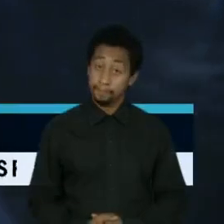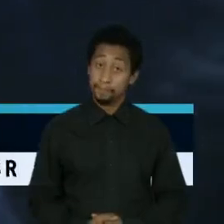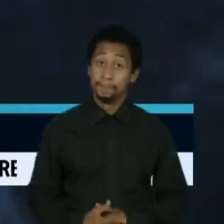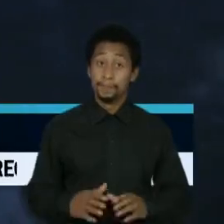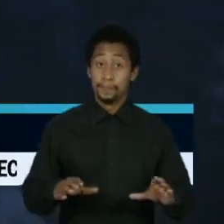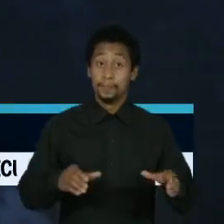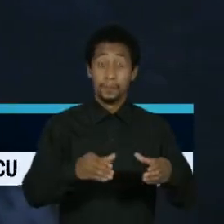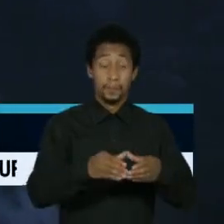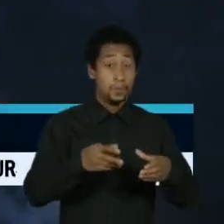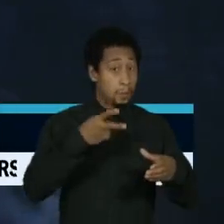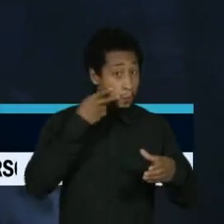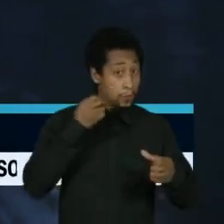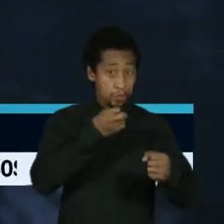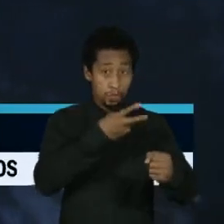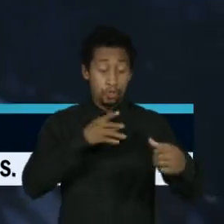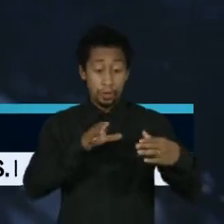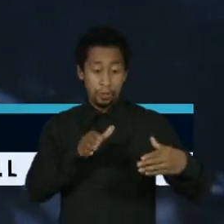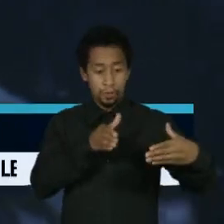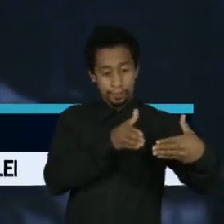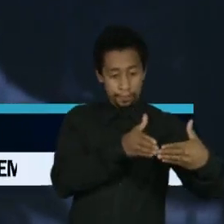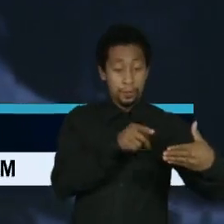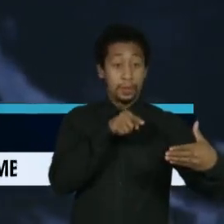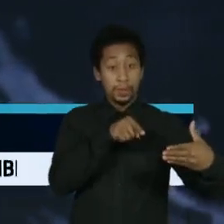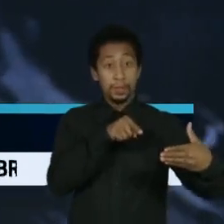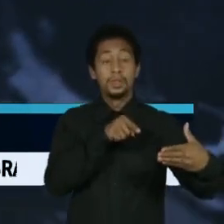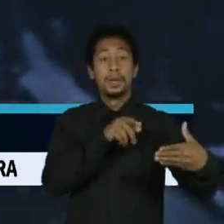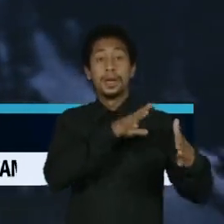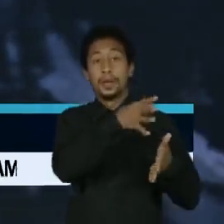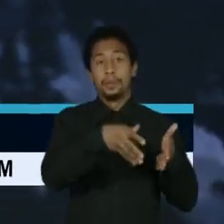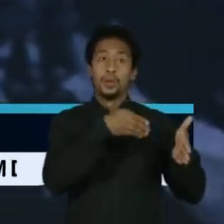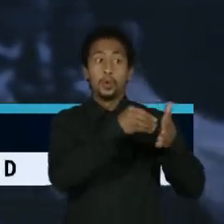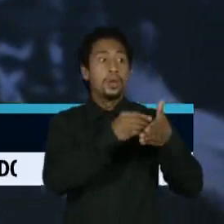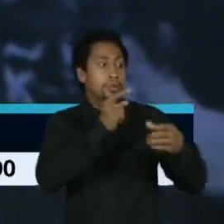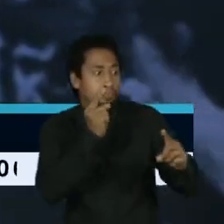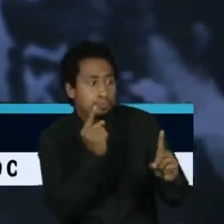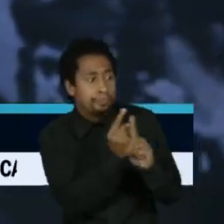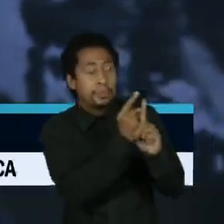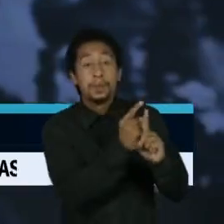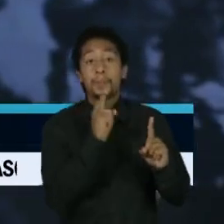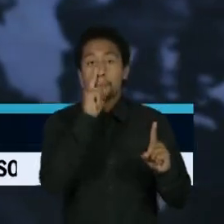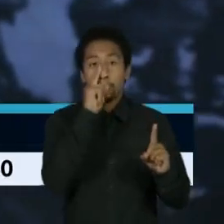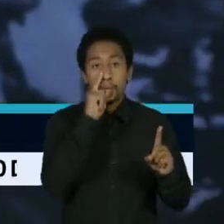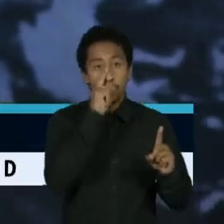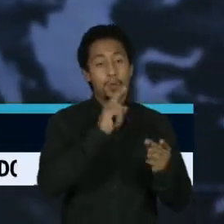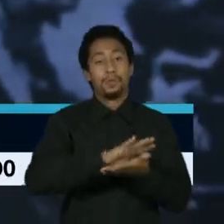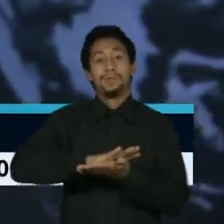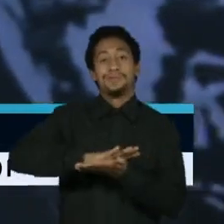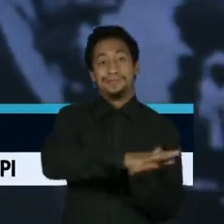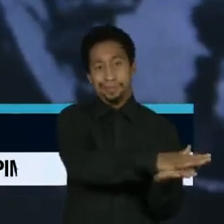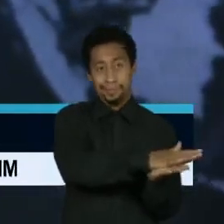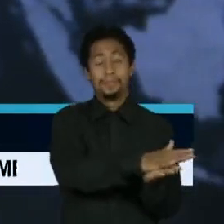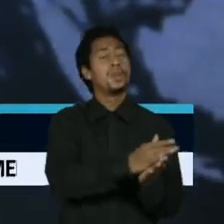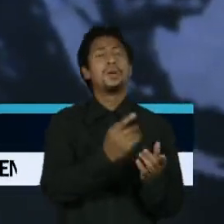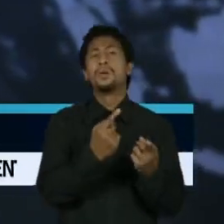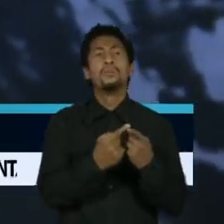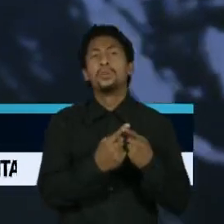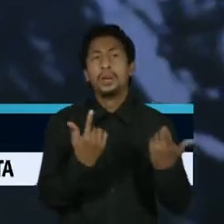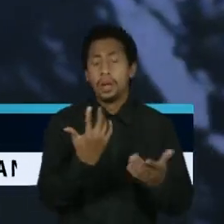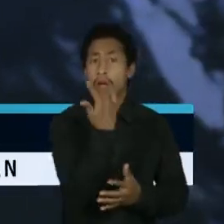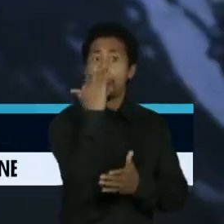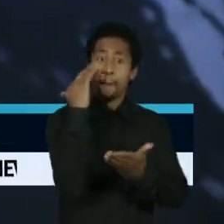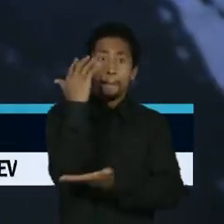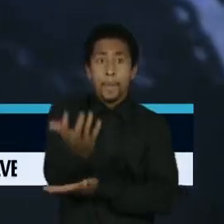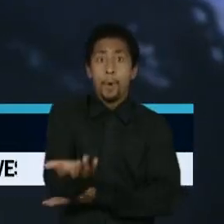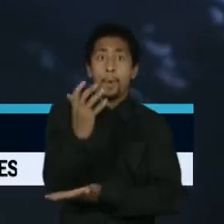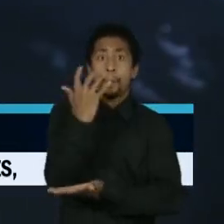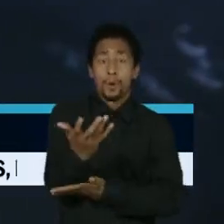Indígenas isolados recém-descobertos na Amazônia estão sob o risco de extermínio. Os principais motivos são o avanço do desmatamento, falta